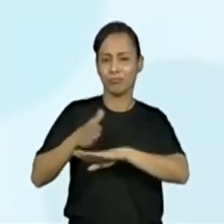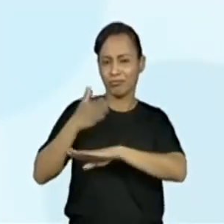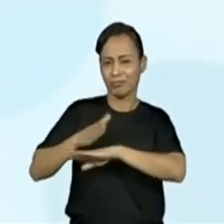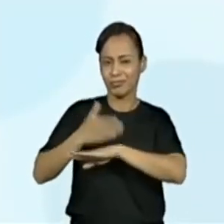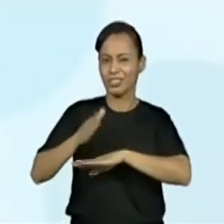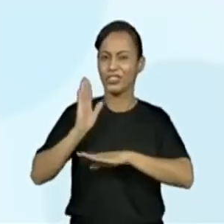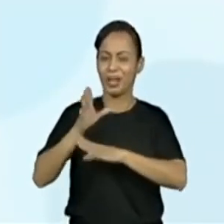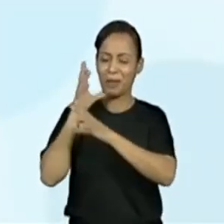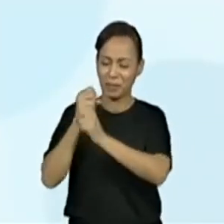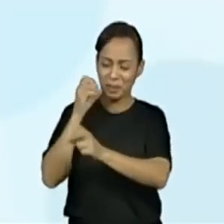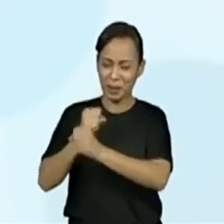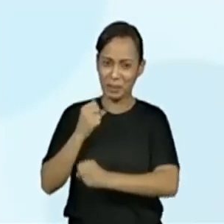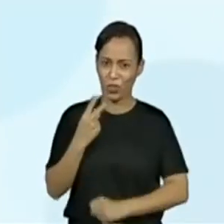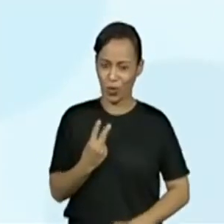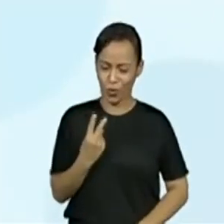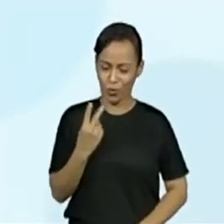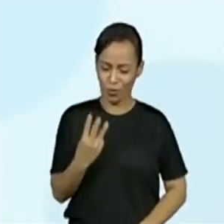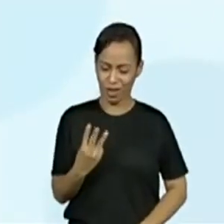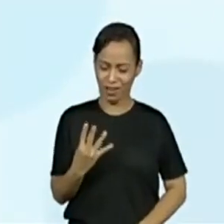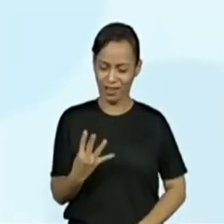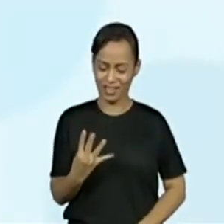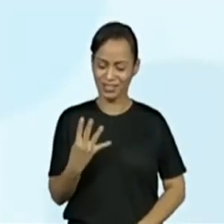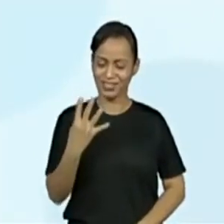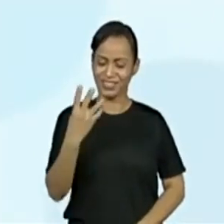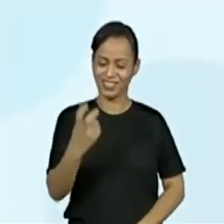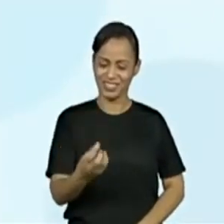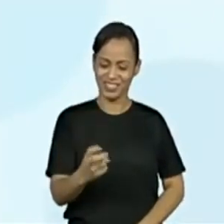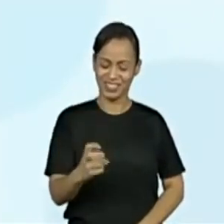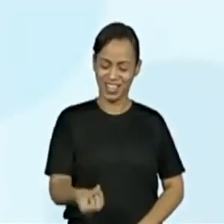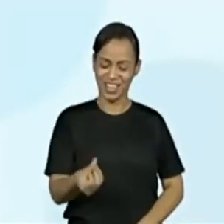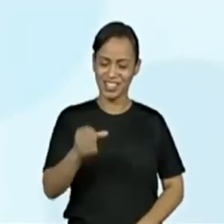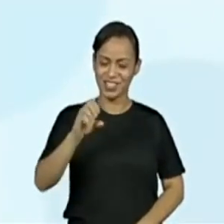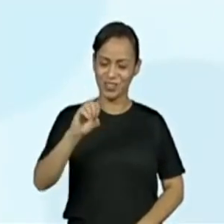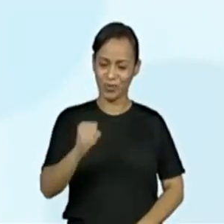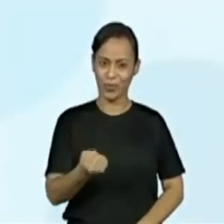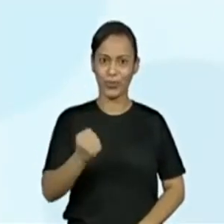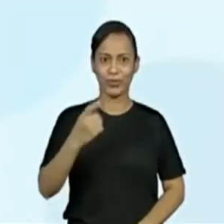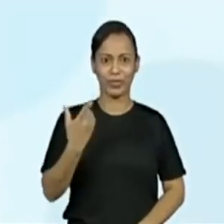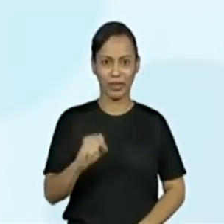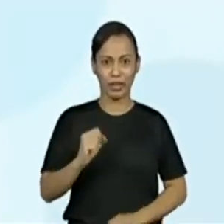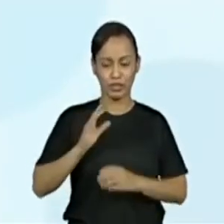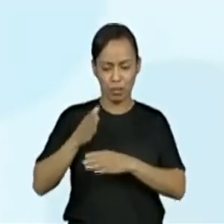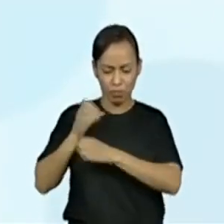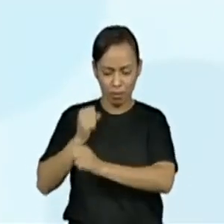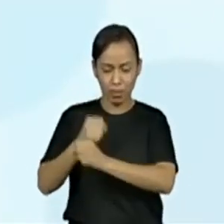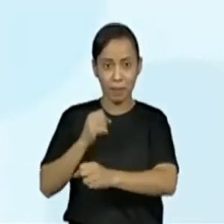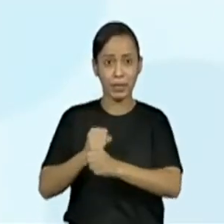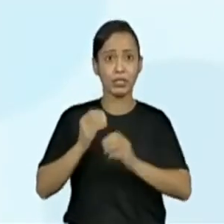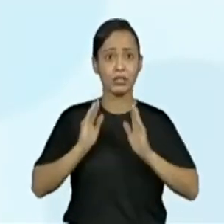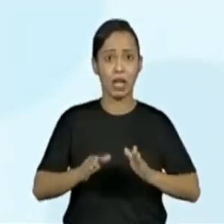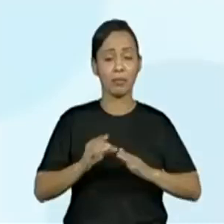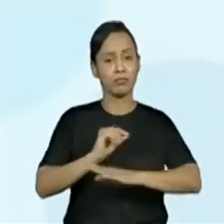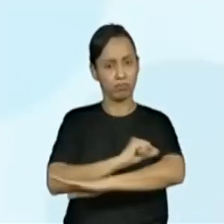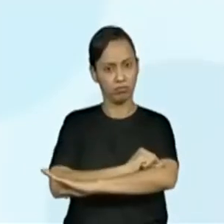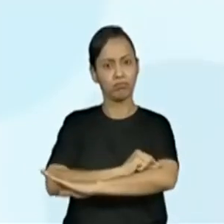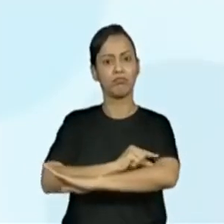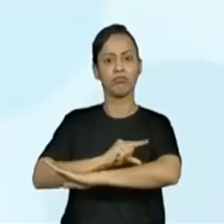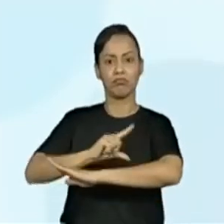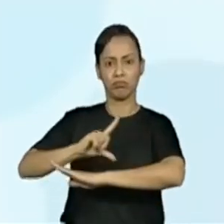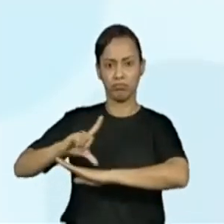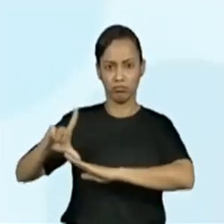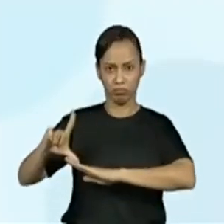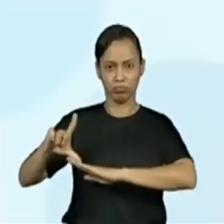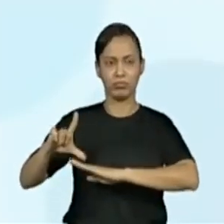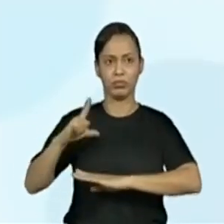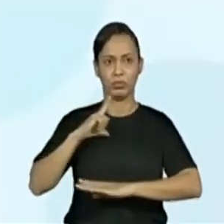pulos. Vamos lá, pulando com o canguru. De 2 em 2, a sequência é crescente. Ao somar 2,